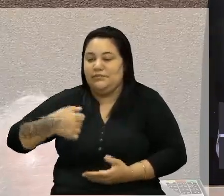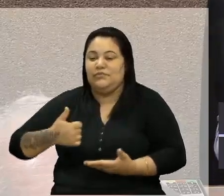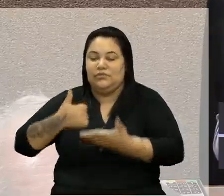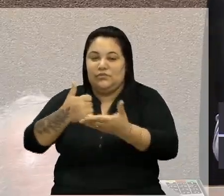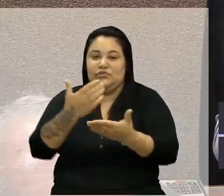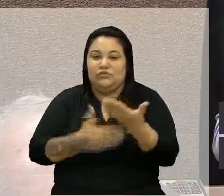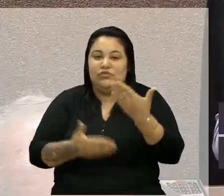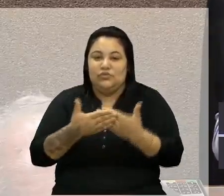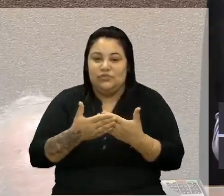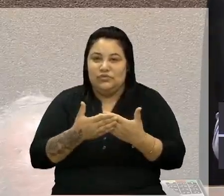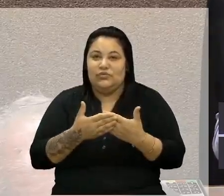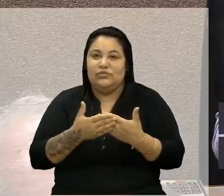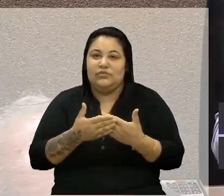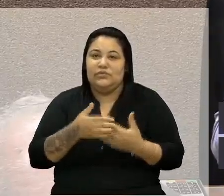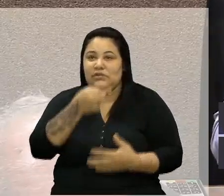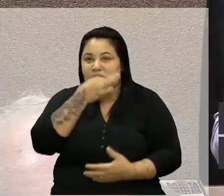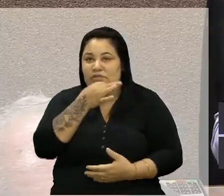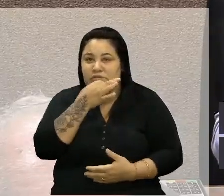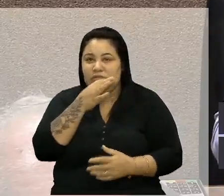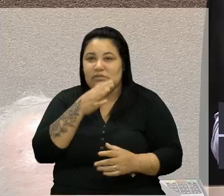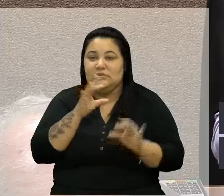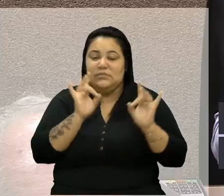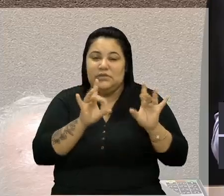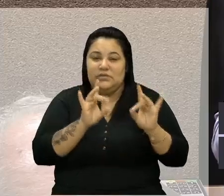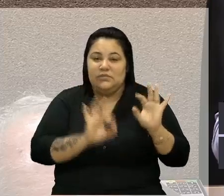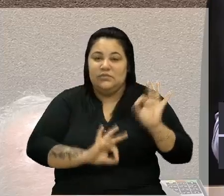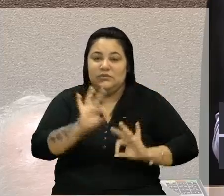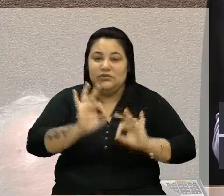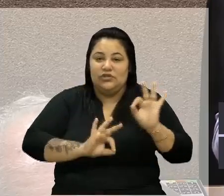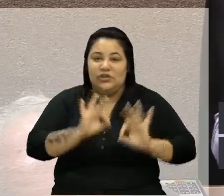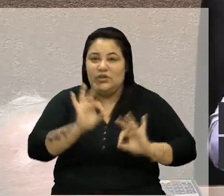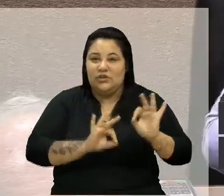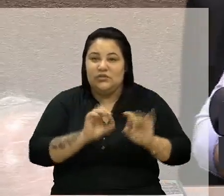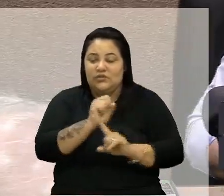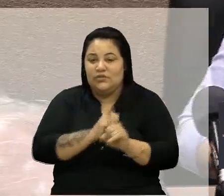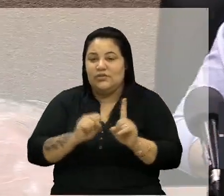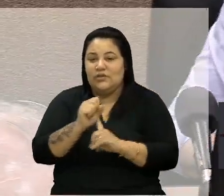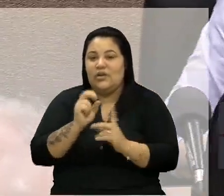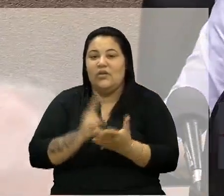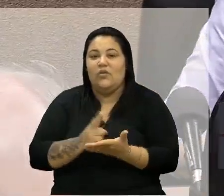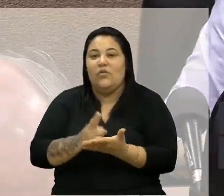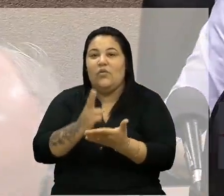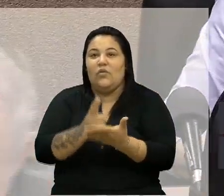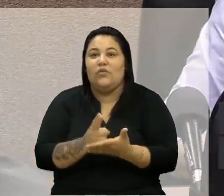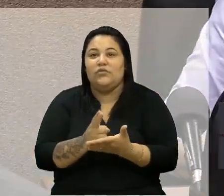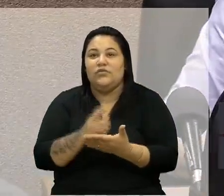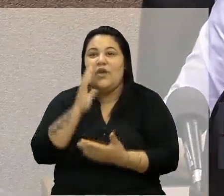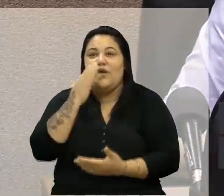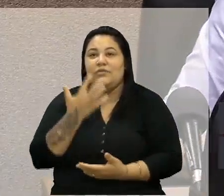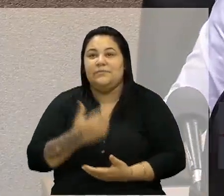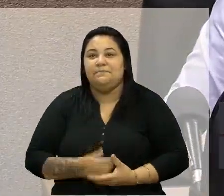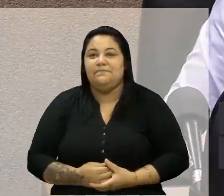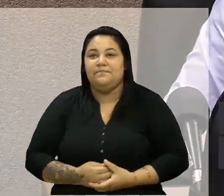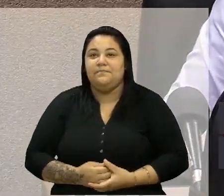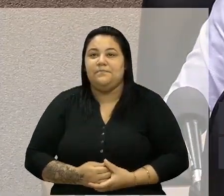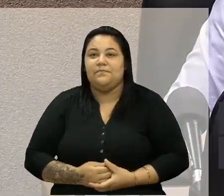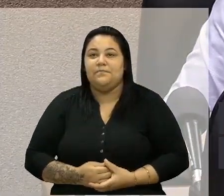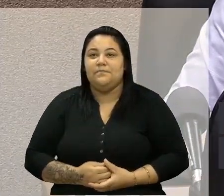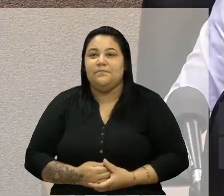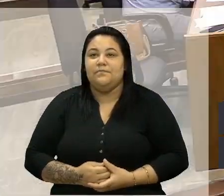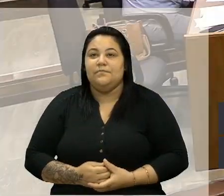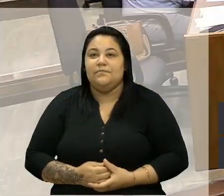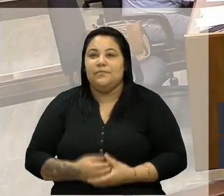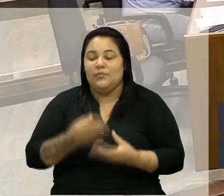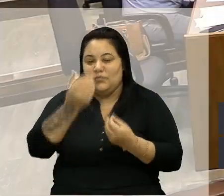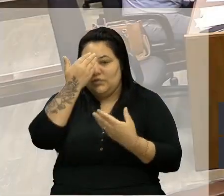todos os caxienses, especialmente para aqueles projetos sociais continuarem acontecendo, né. Era isso, muito